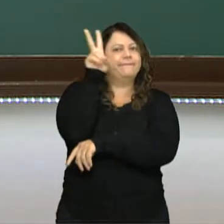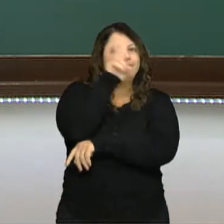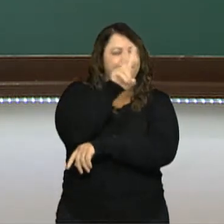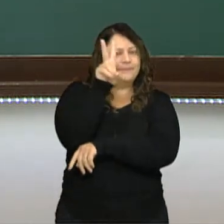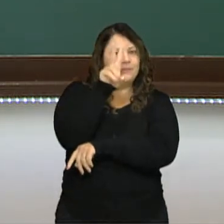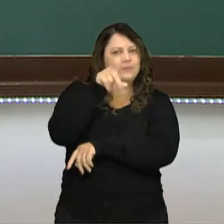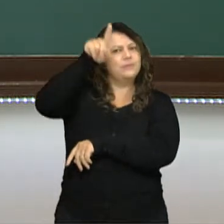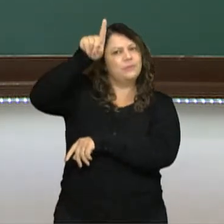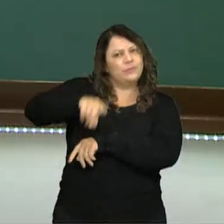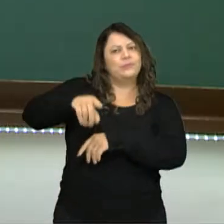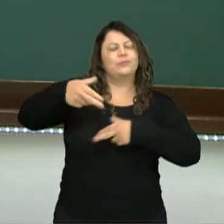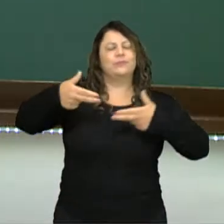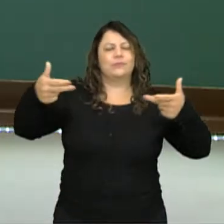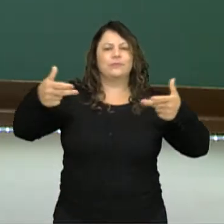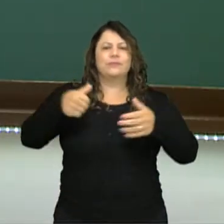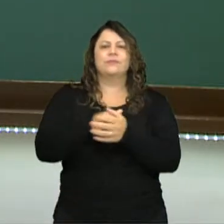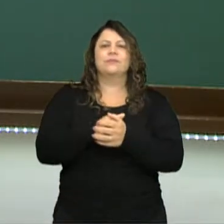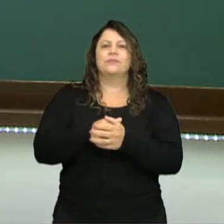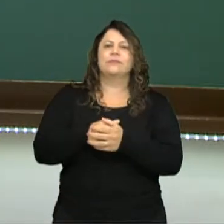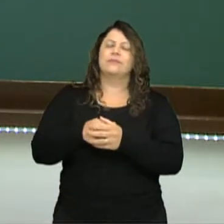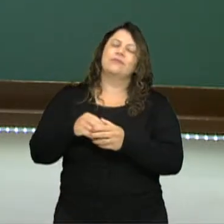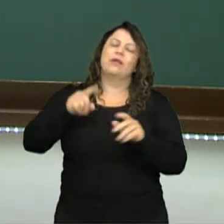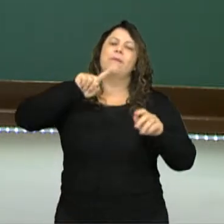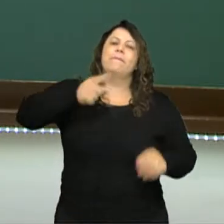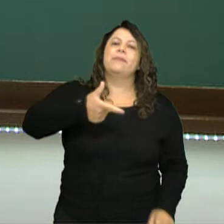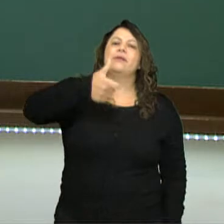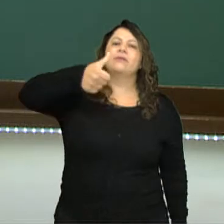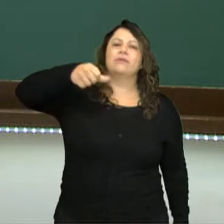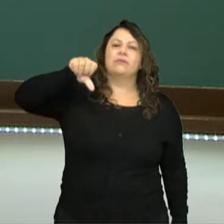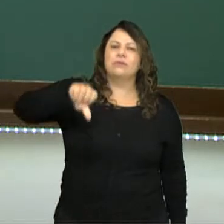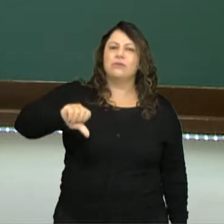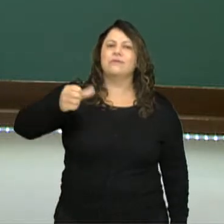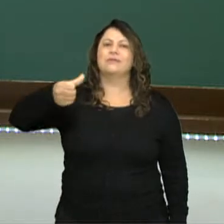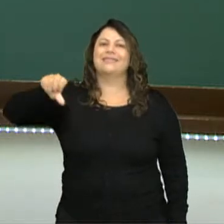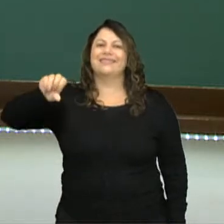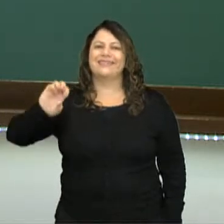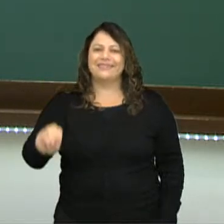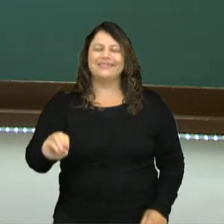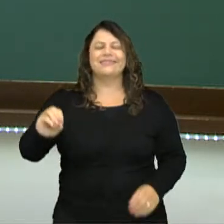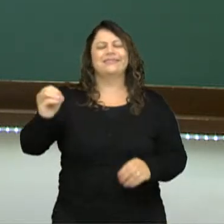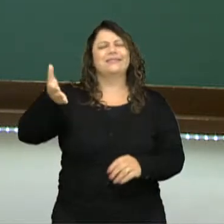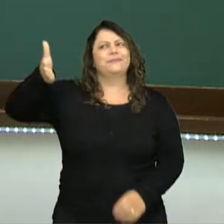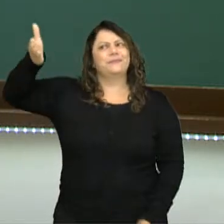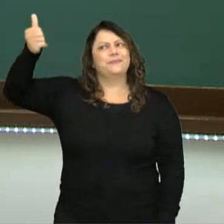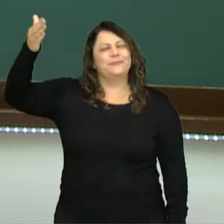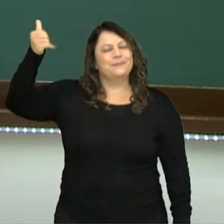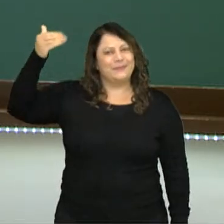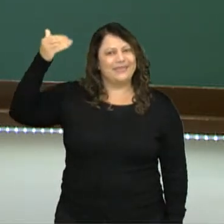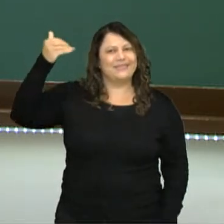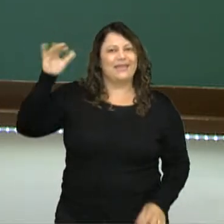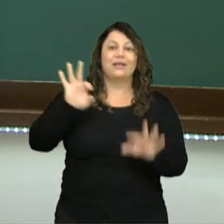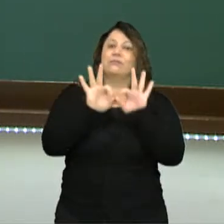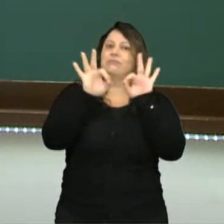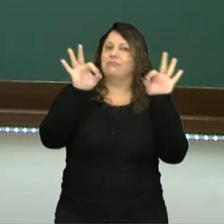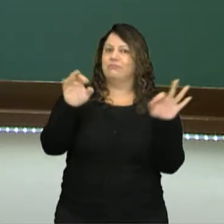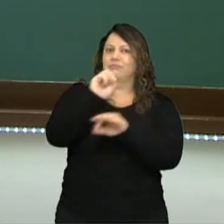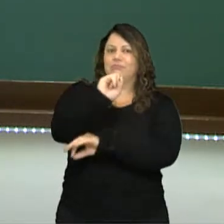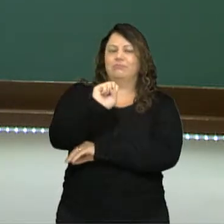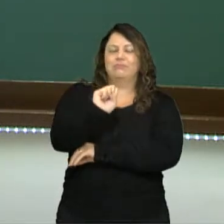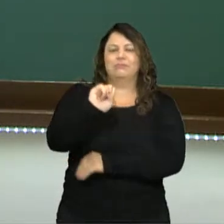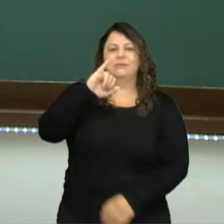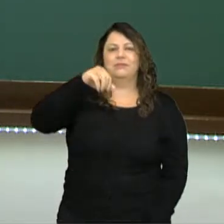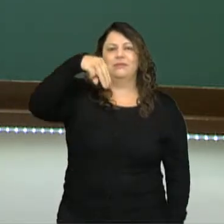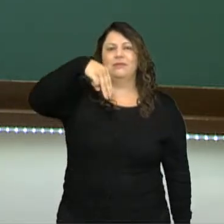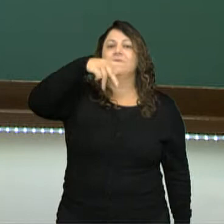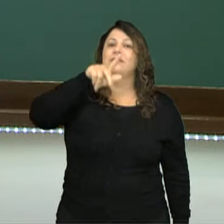que, quando a gente fala dos anos 60, nós estamos falando do passado. Passado simples, nesse caso,